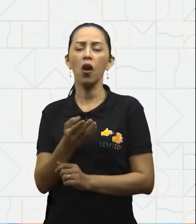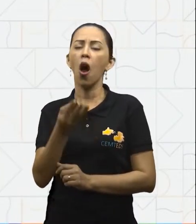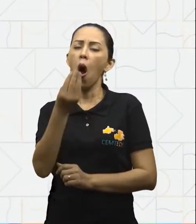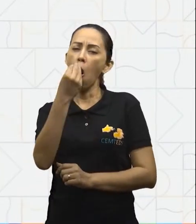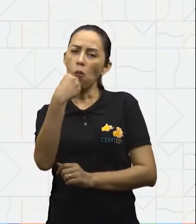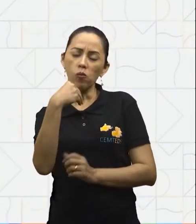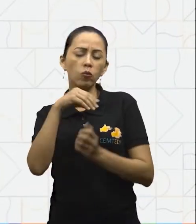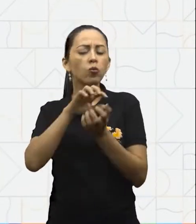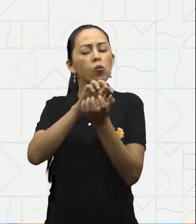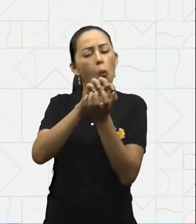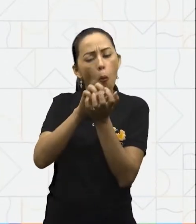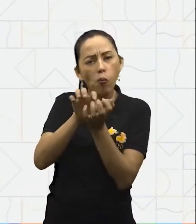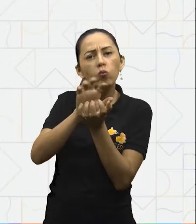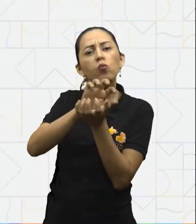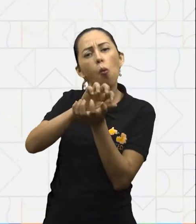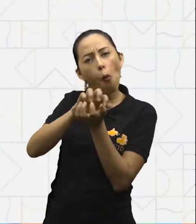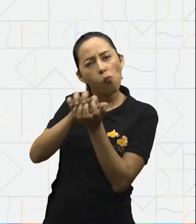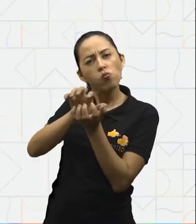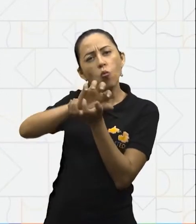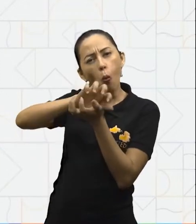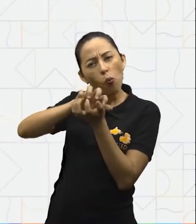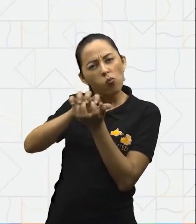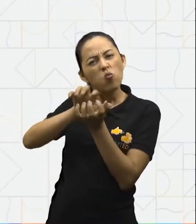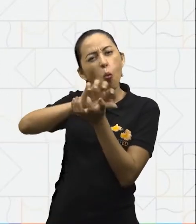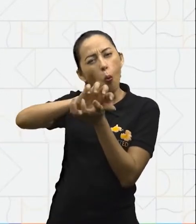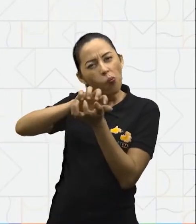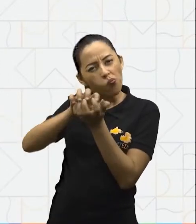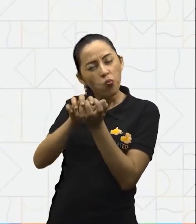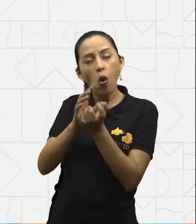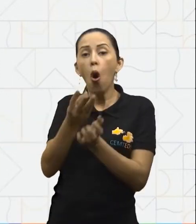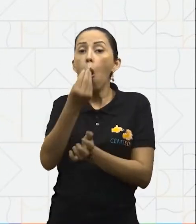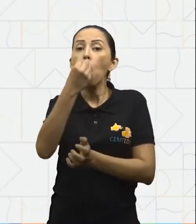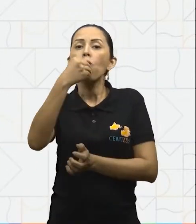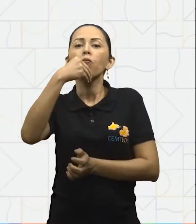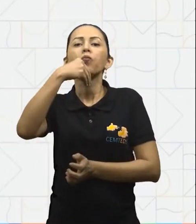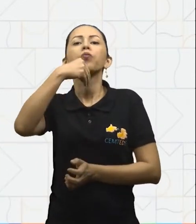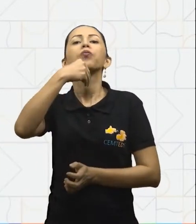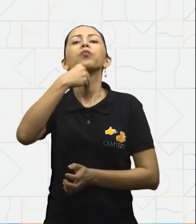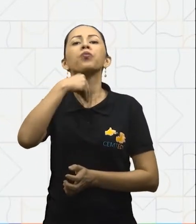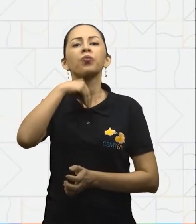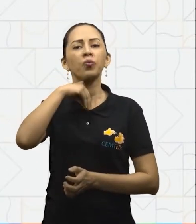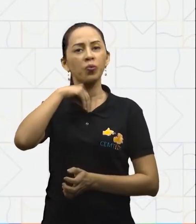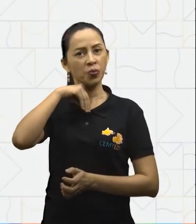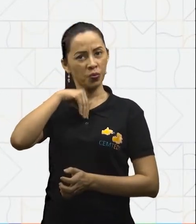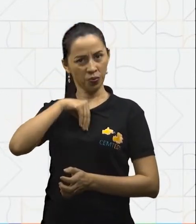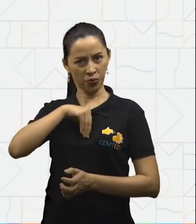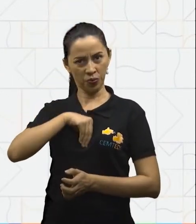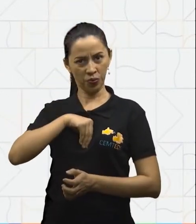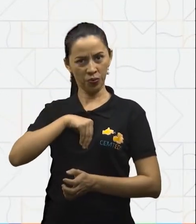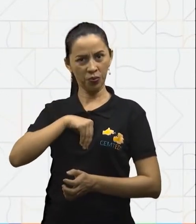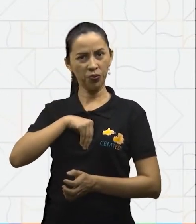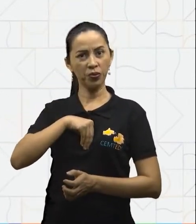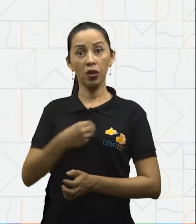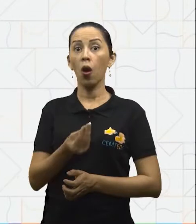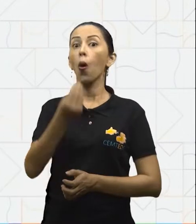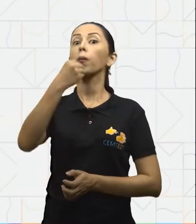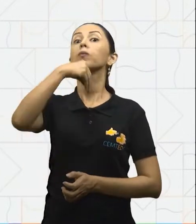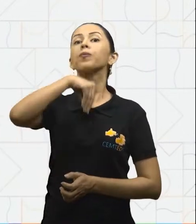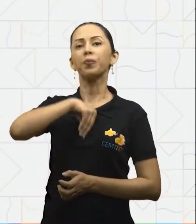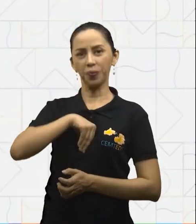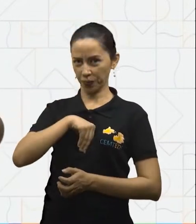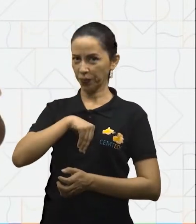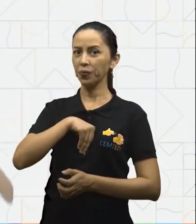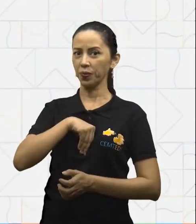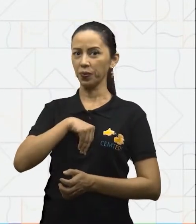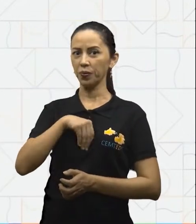amassado, o bolo alimentar é empurrado pela língua para que seja deglutido. O tubo digestório também